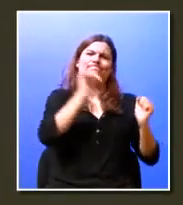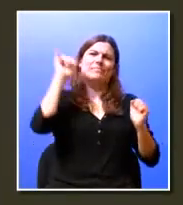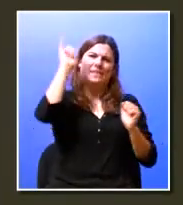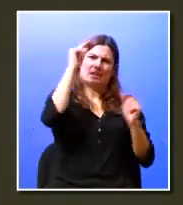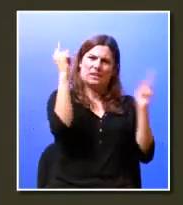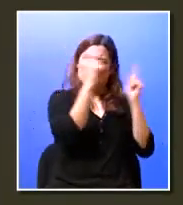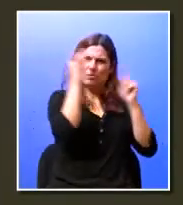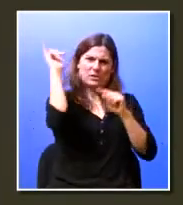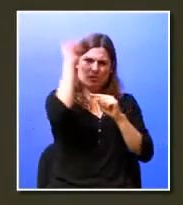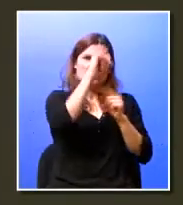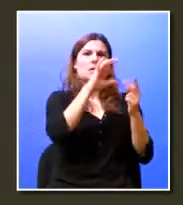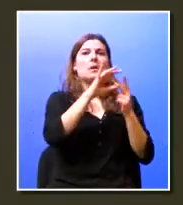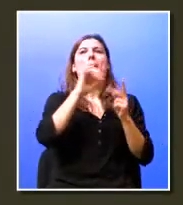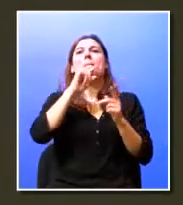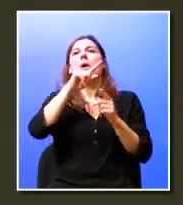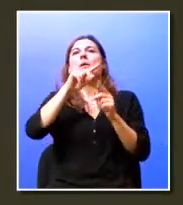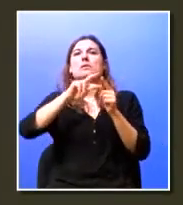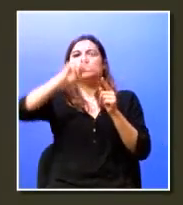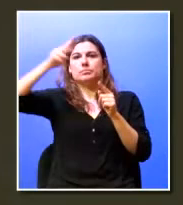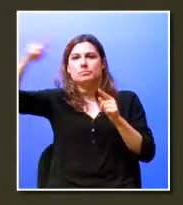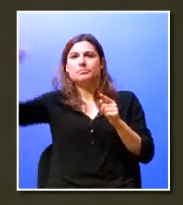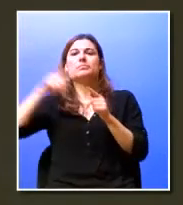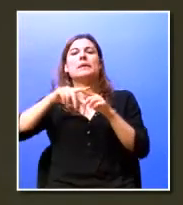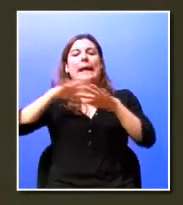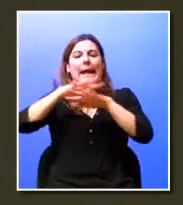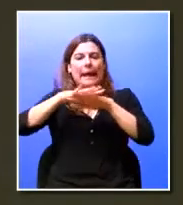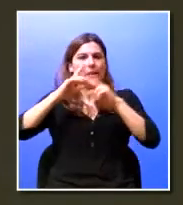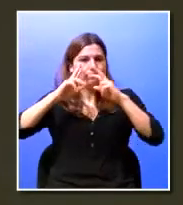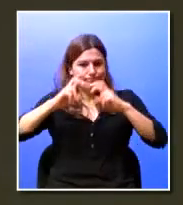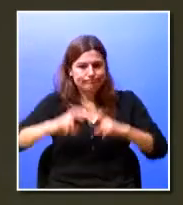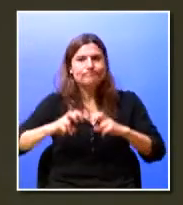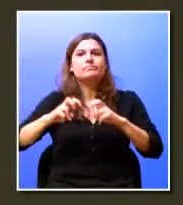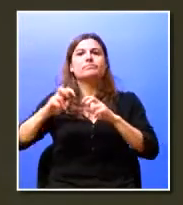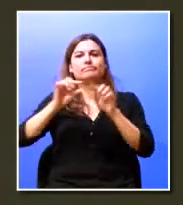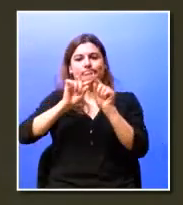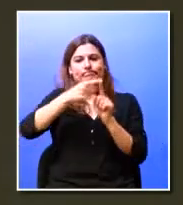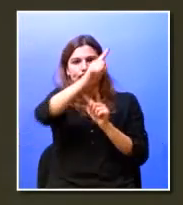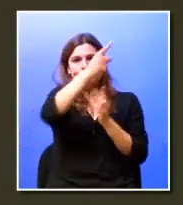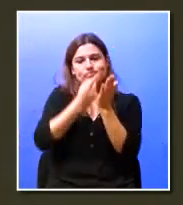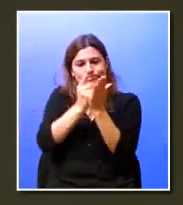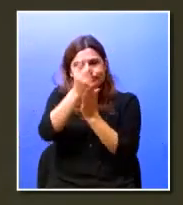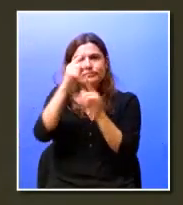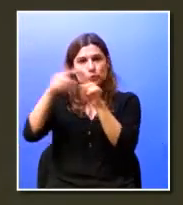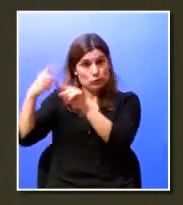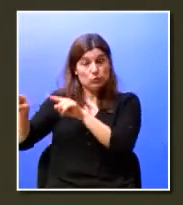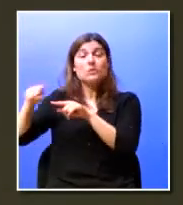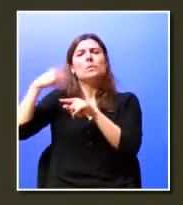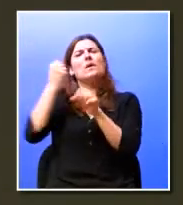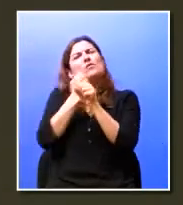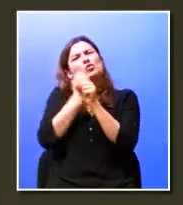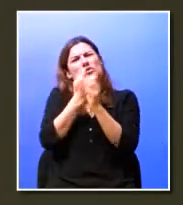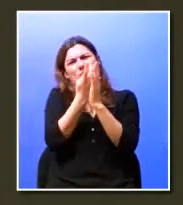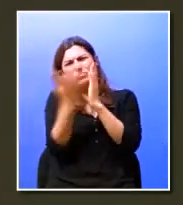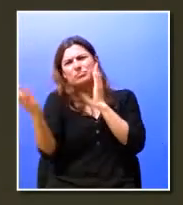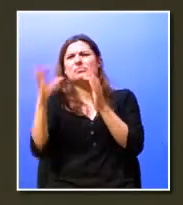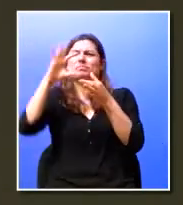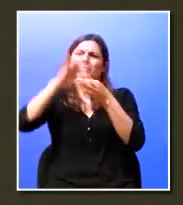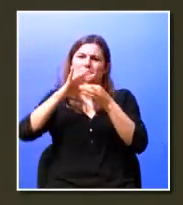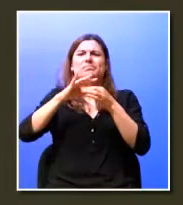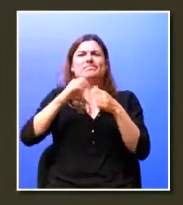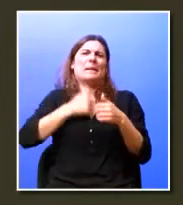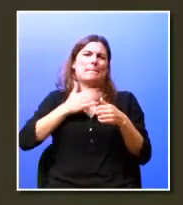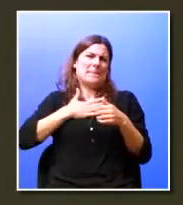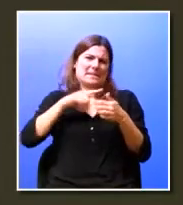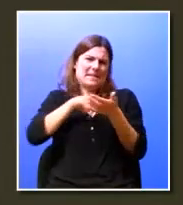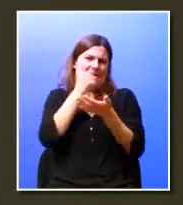operações de assistência em escala, analistas de rede e depois todo um conjunto de funções de back-office que as empresas,